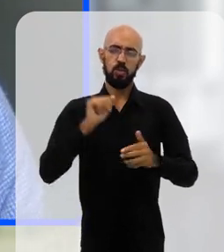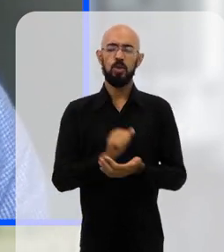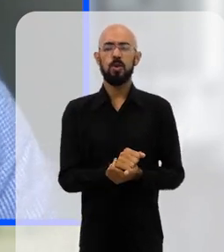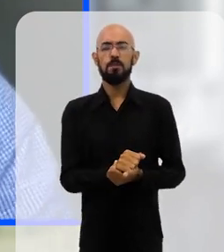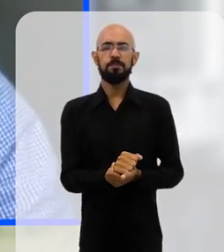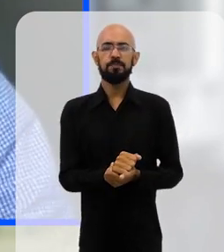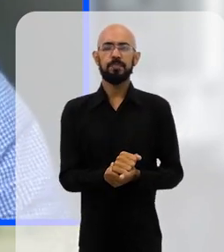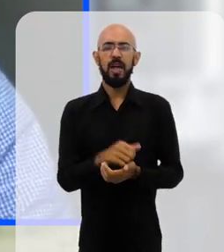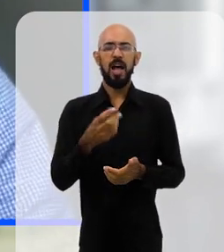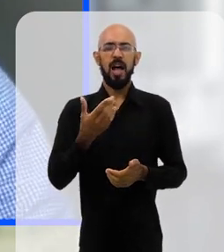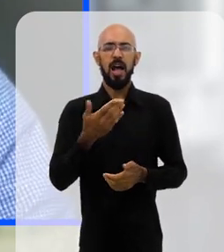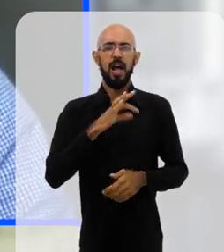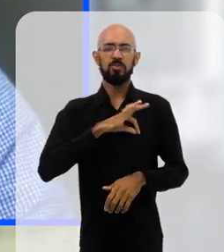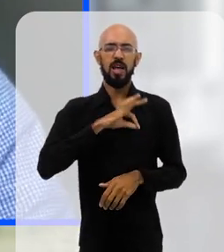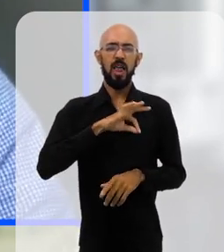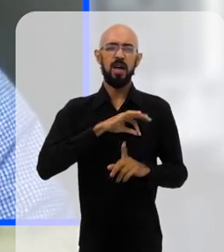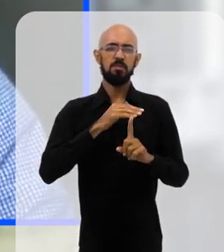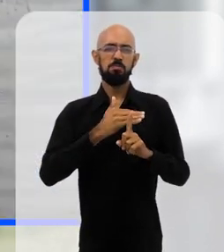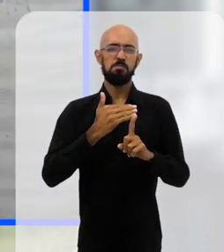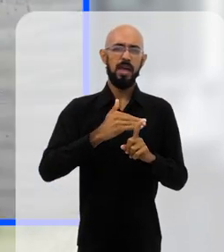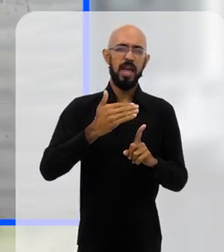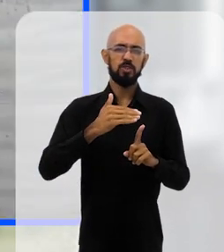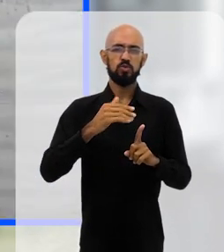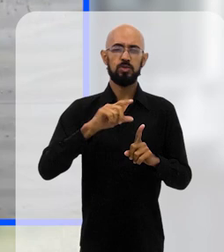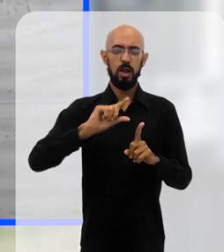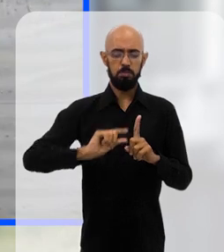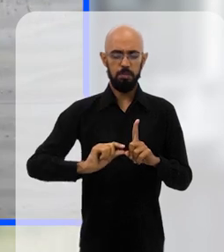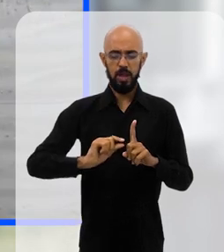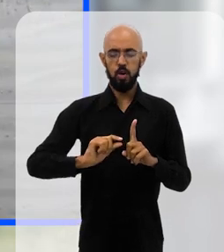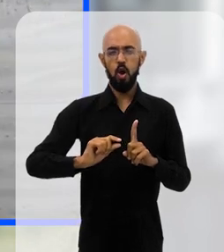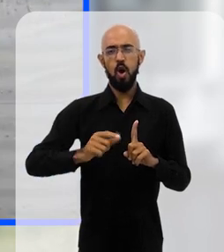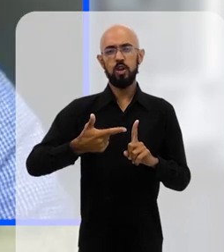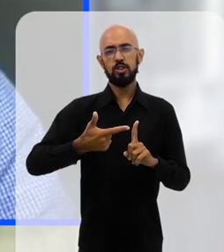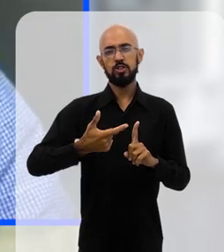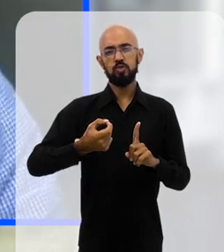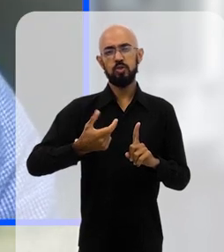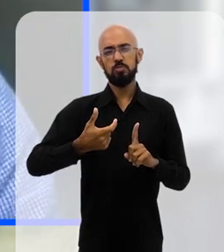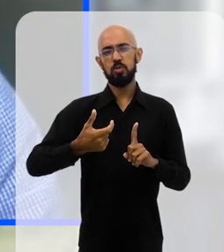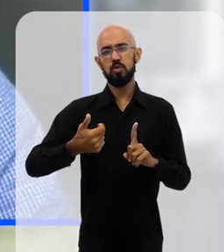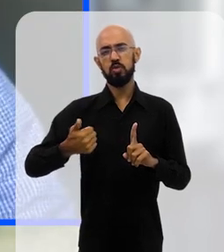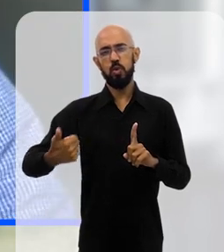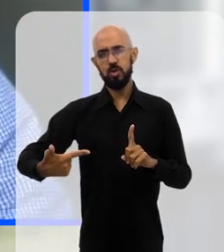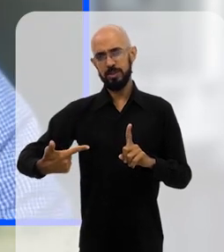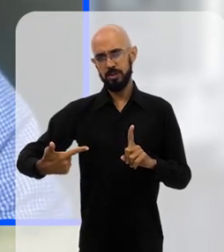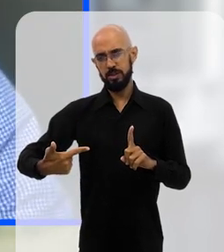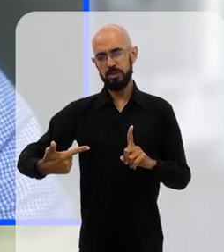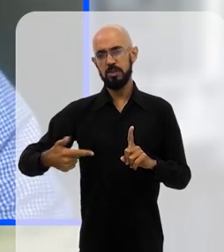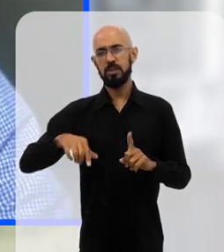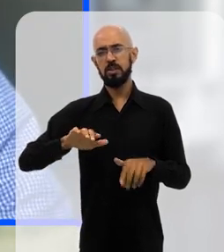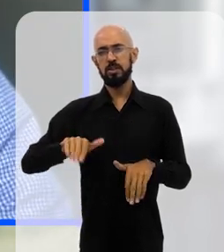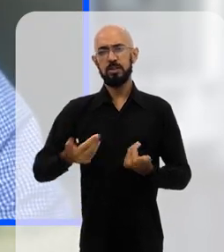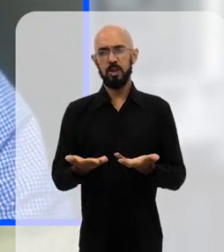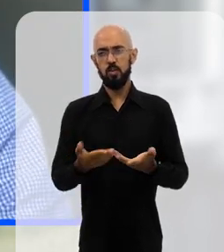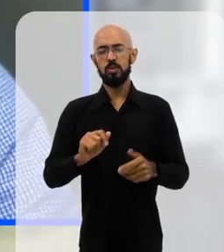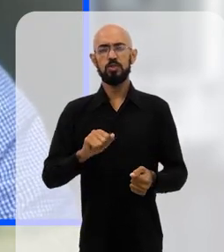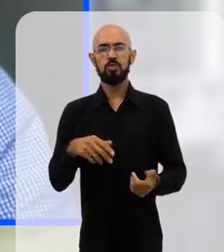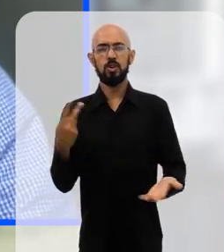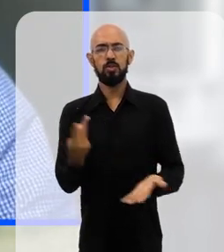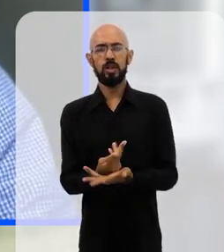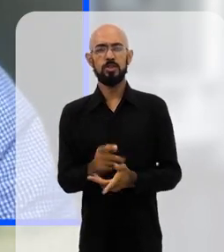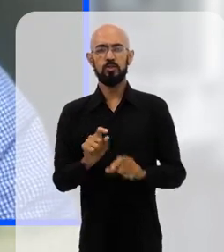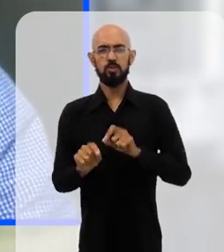a gente tem dados aí falando que a renda média de trabalho, ela está no menor patamar histórico aí desde 2012, né, então isso